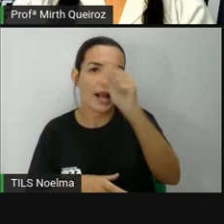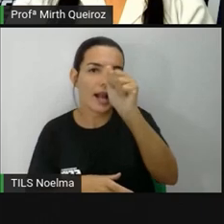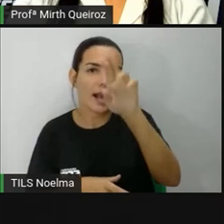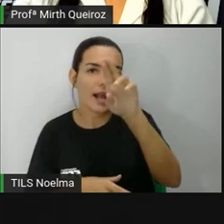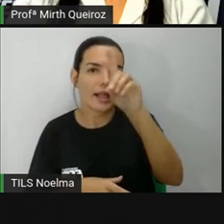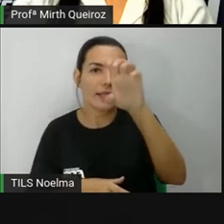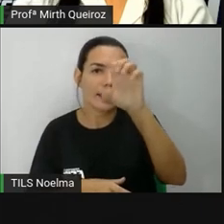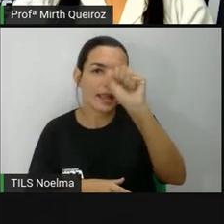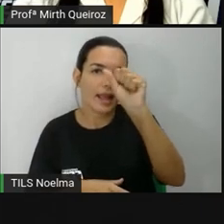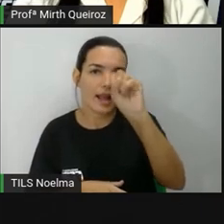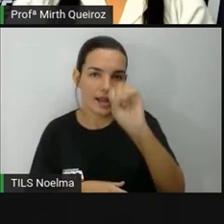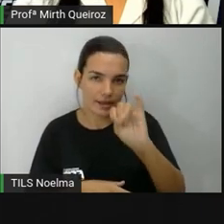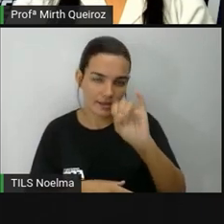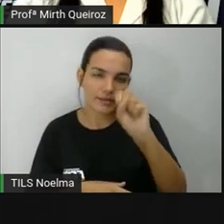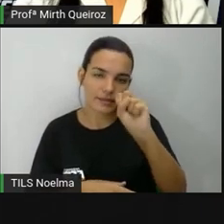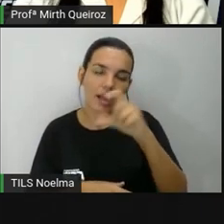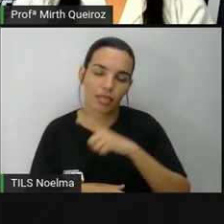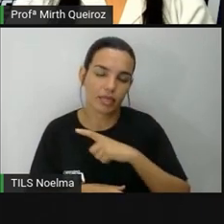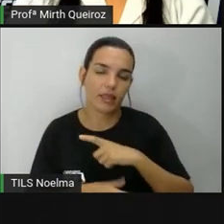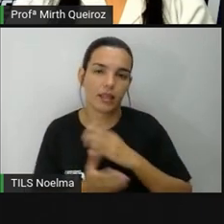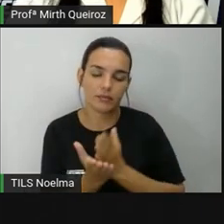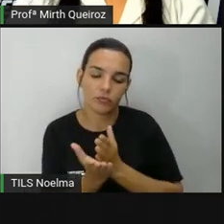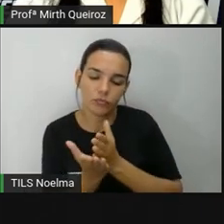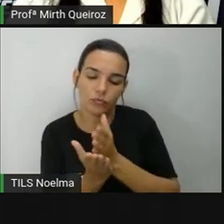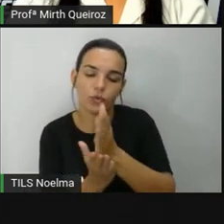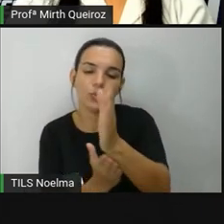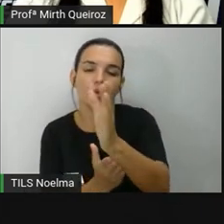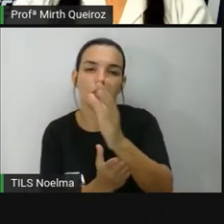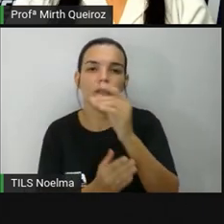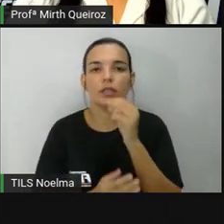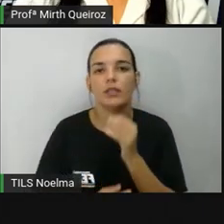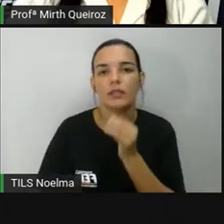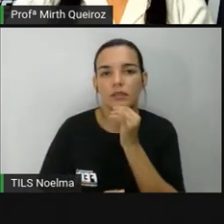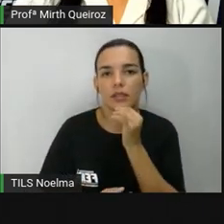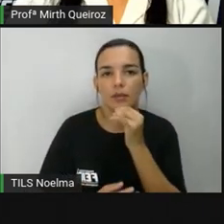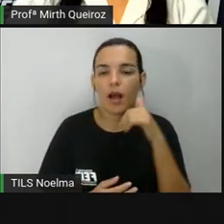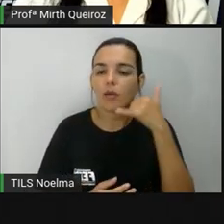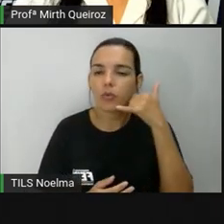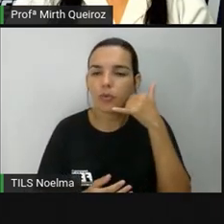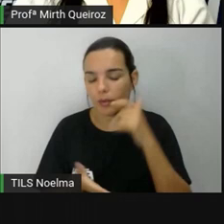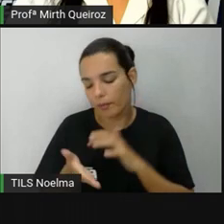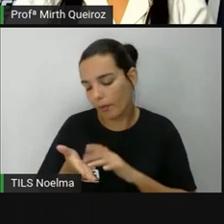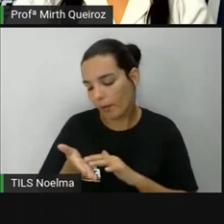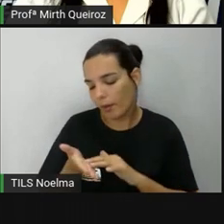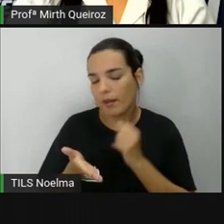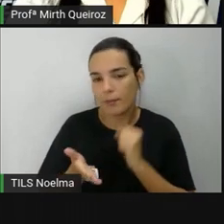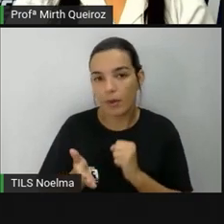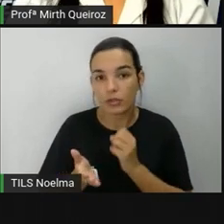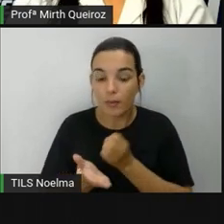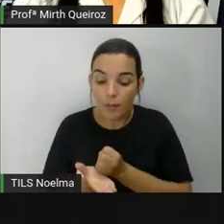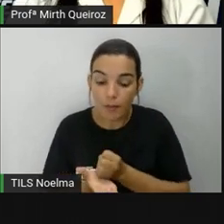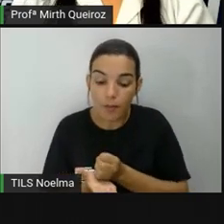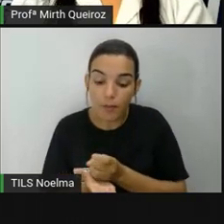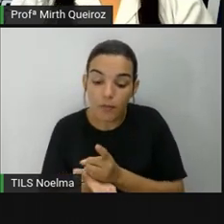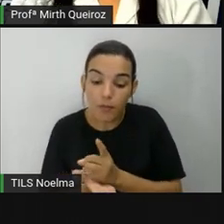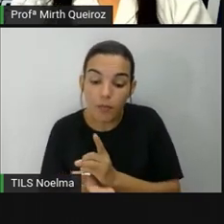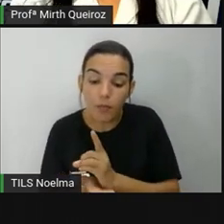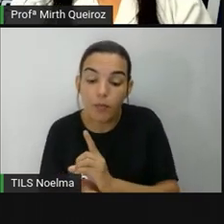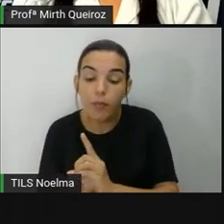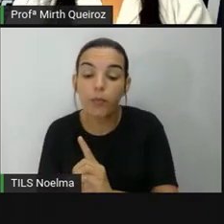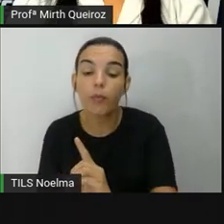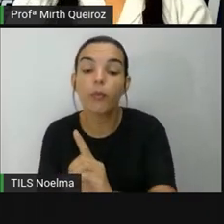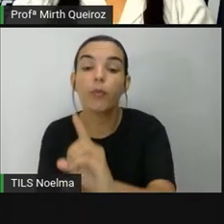gente coloca o endereço lá no GPS, para a gente ir a determinado local, aí o próprio GPS, ele vai dizer, siga